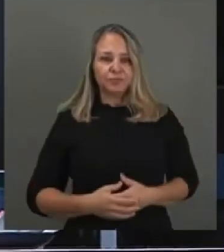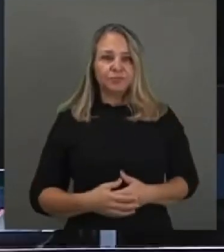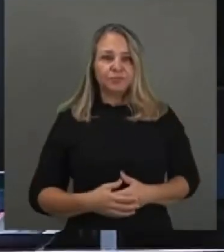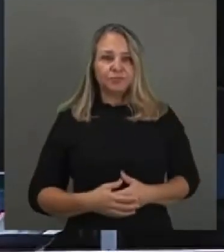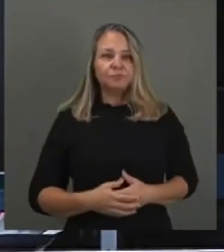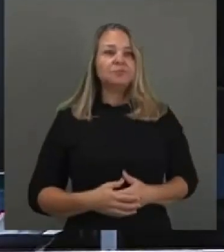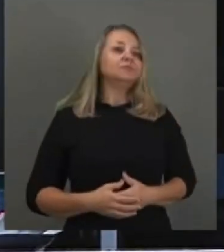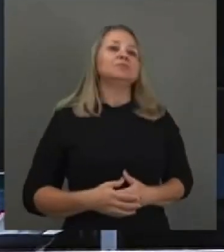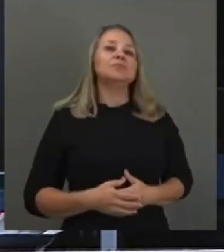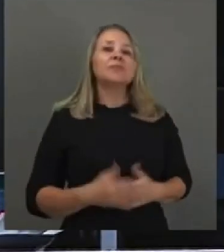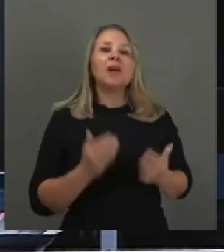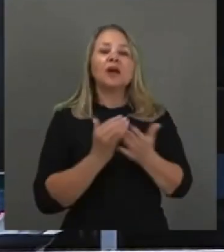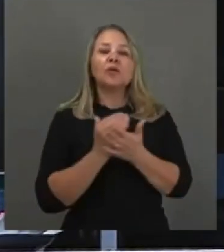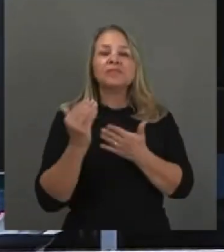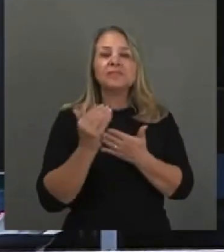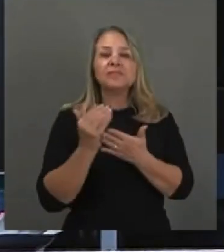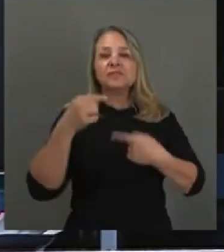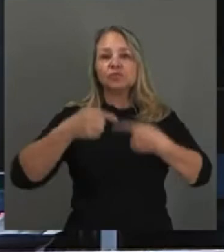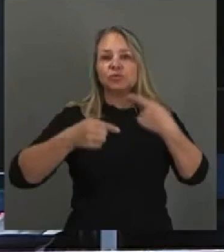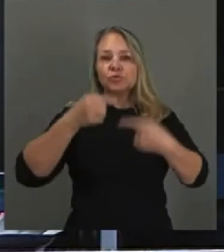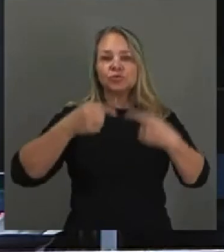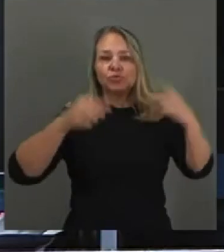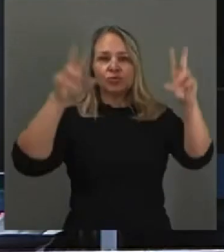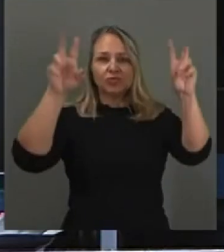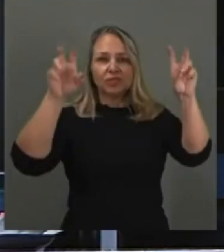Passamos à discussão da matéria.